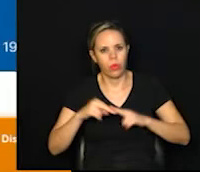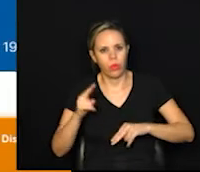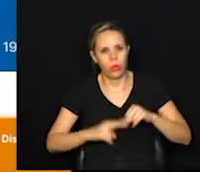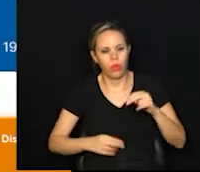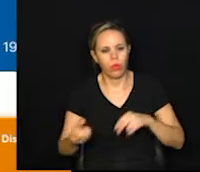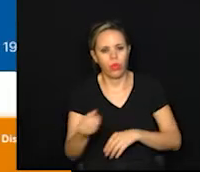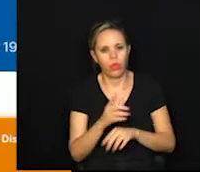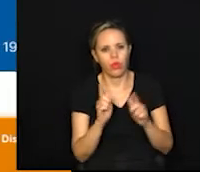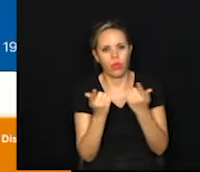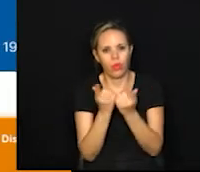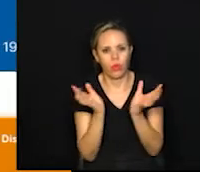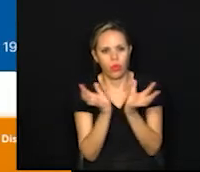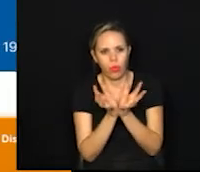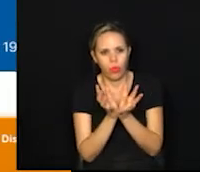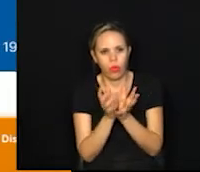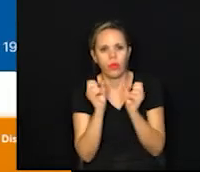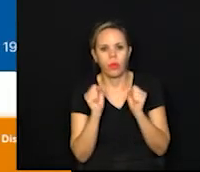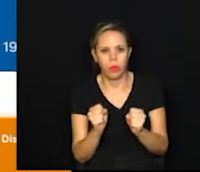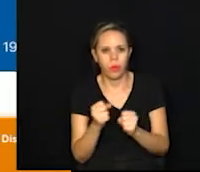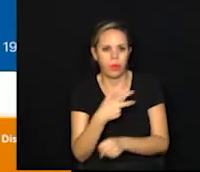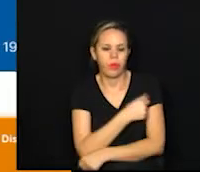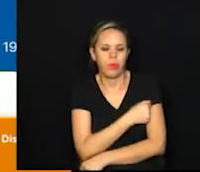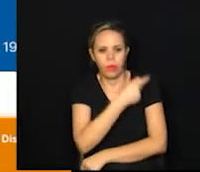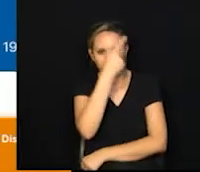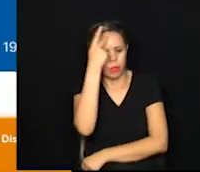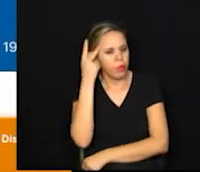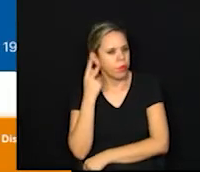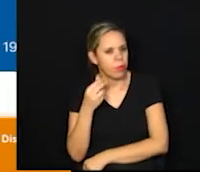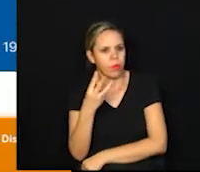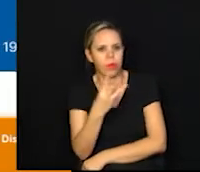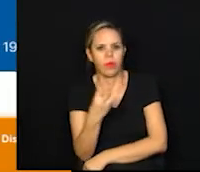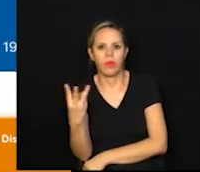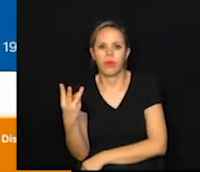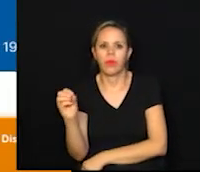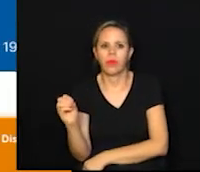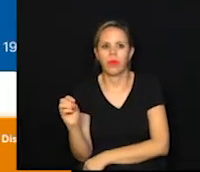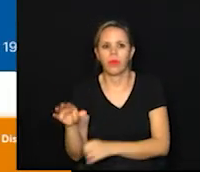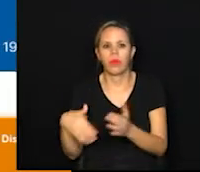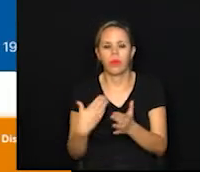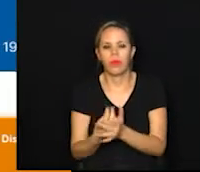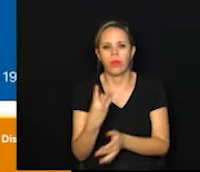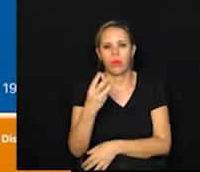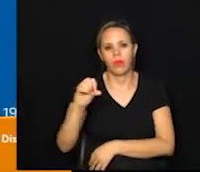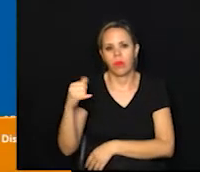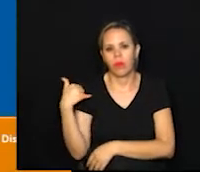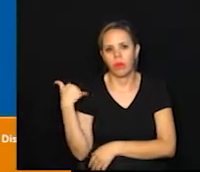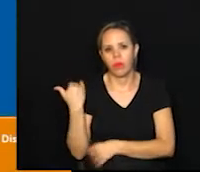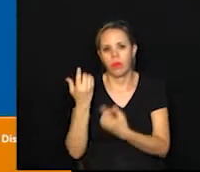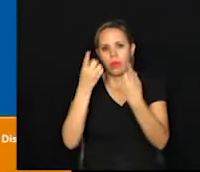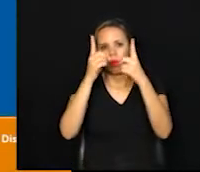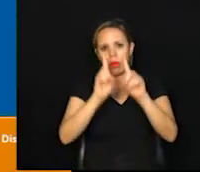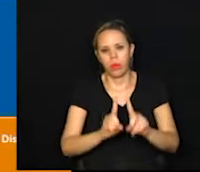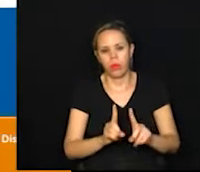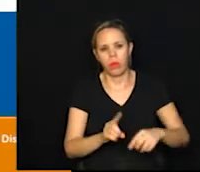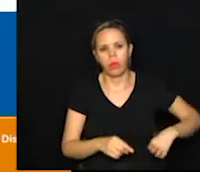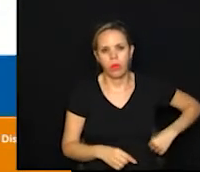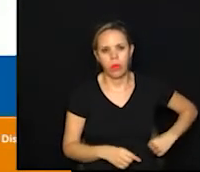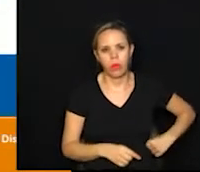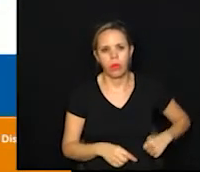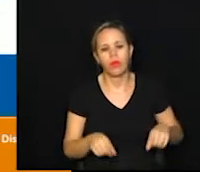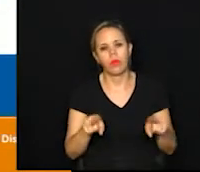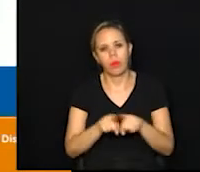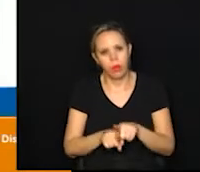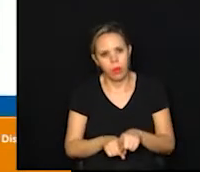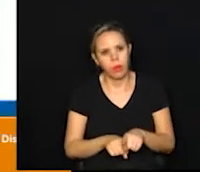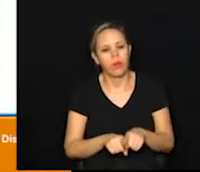novo grupo que pode ser vacinado. Pessoas de 30 a 39 anos com comorbidades e deficiências passam também